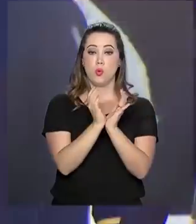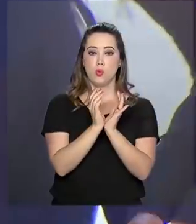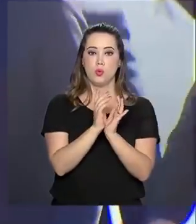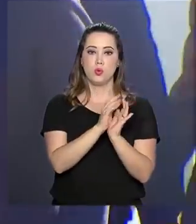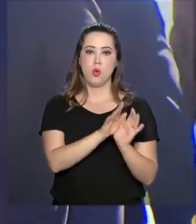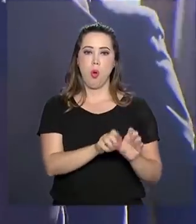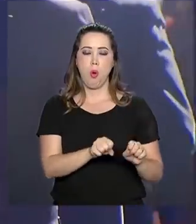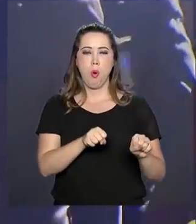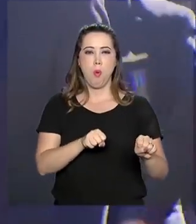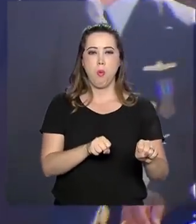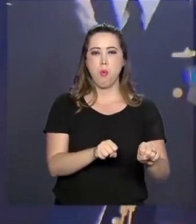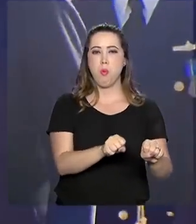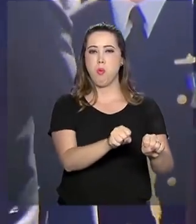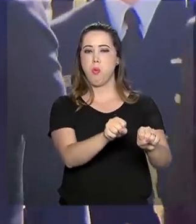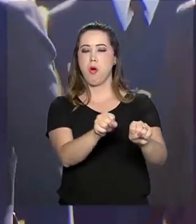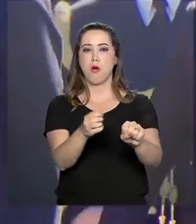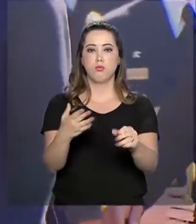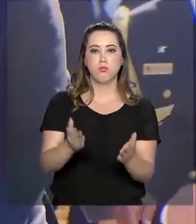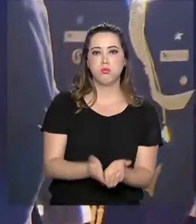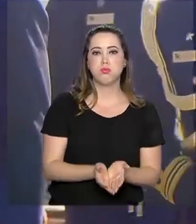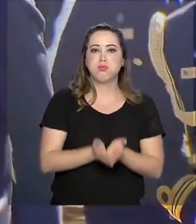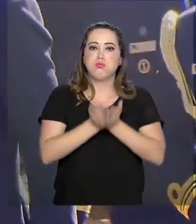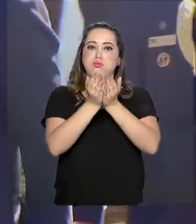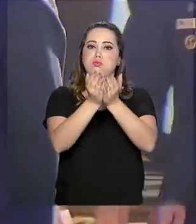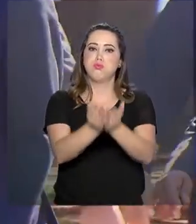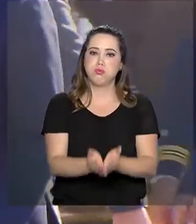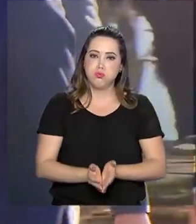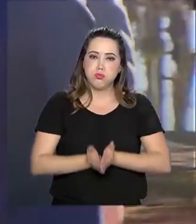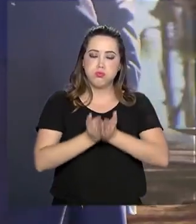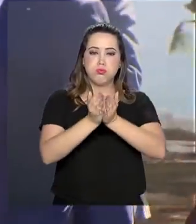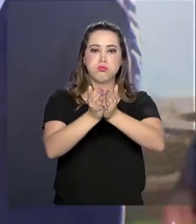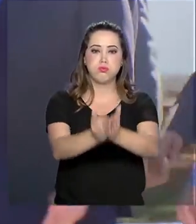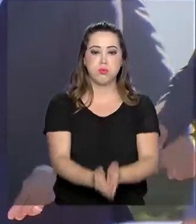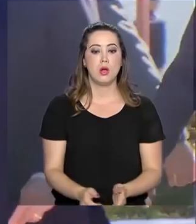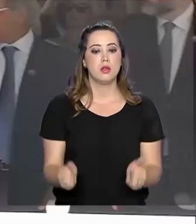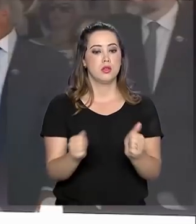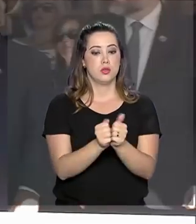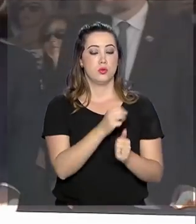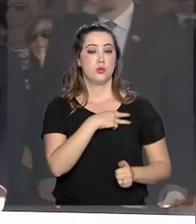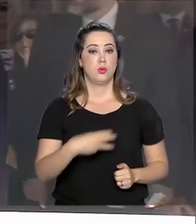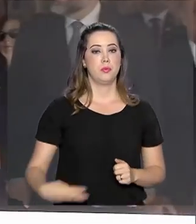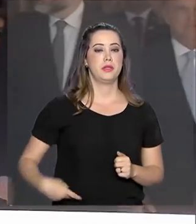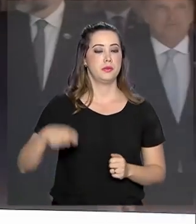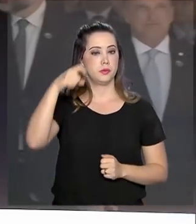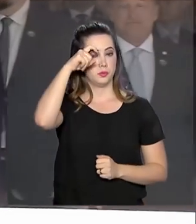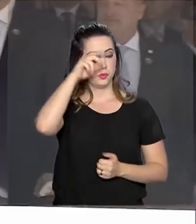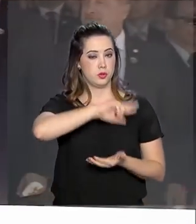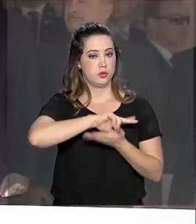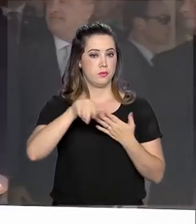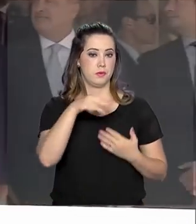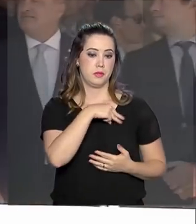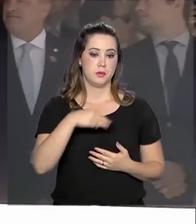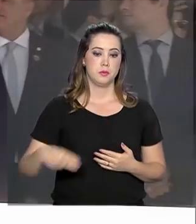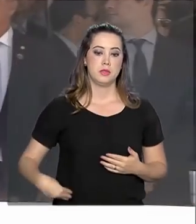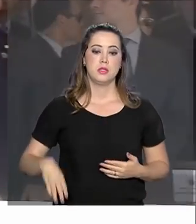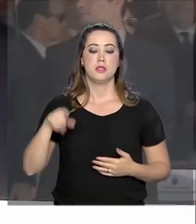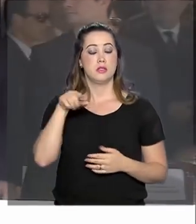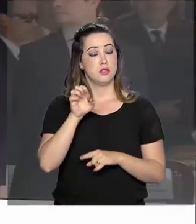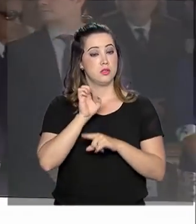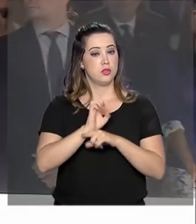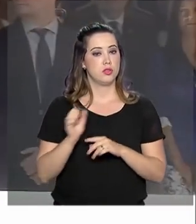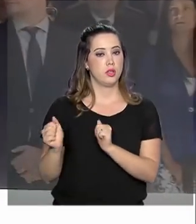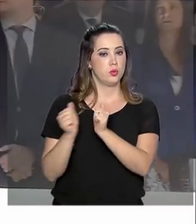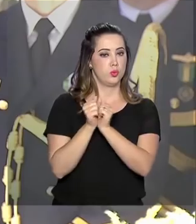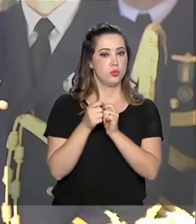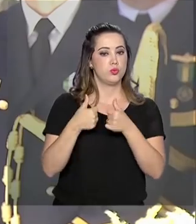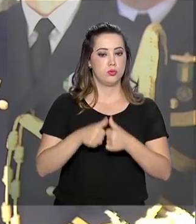lancha, acompanhado do ministro da Justiça e Segurança Pública, Sérgio Moro. A maioria dos ministros de Estado participou da